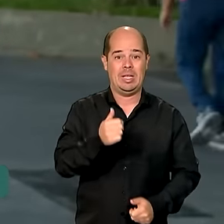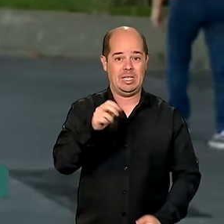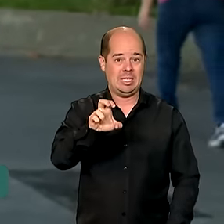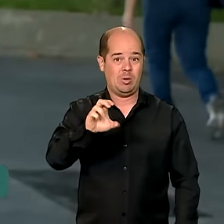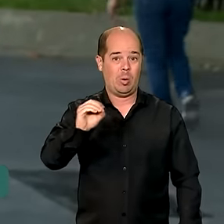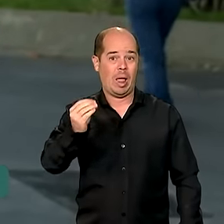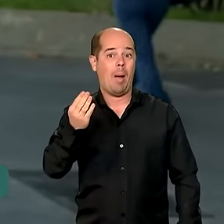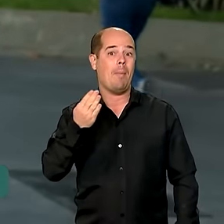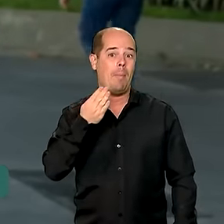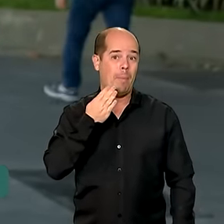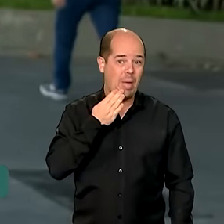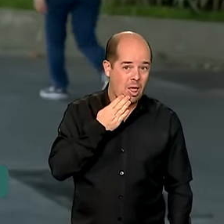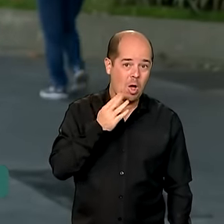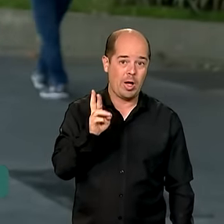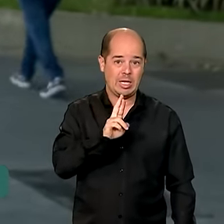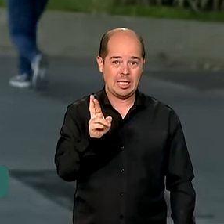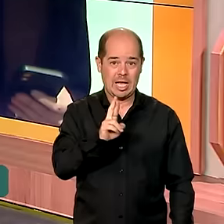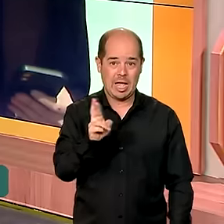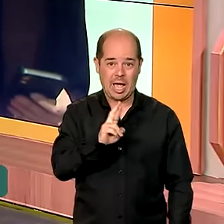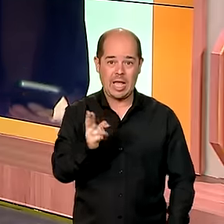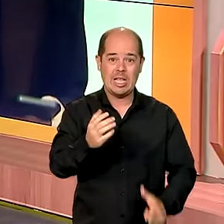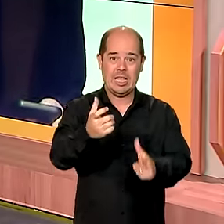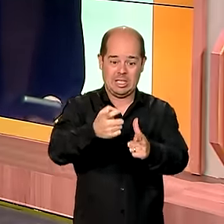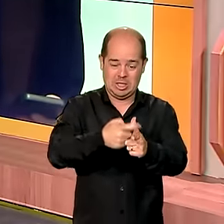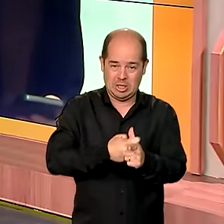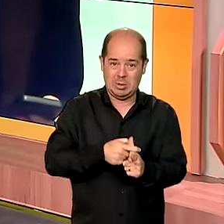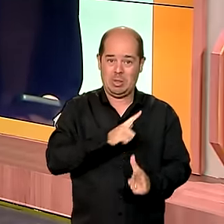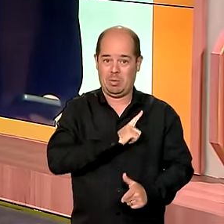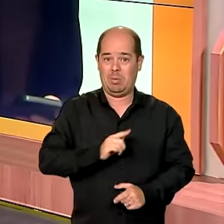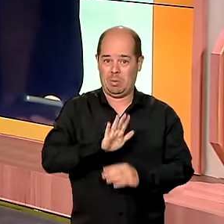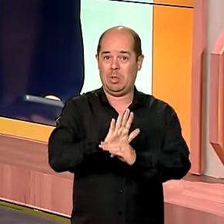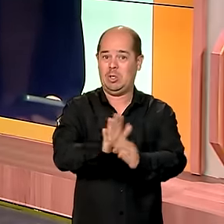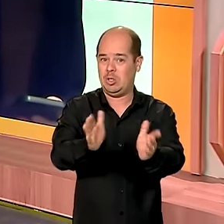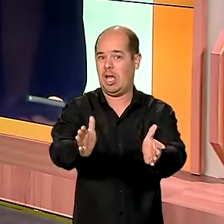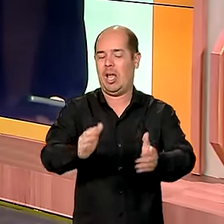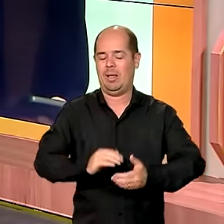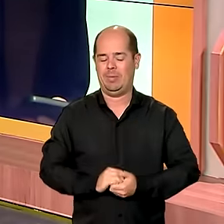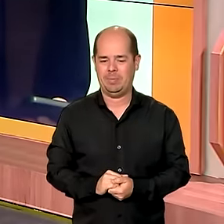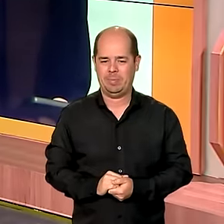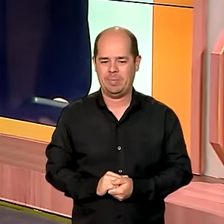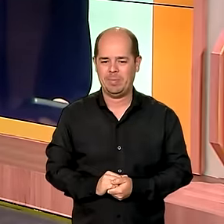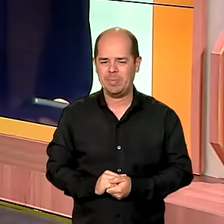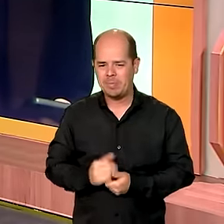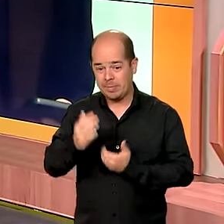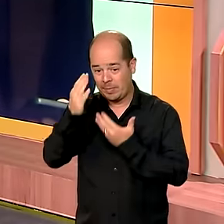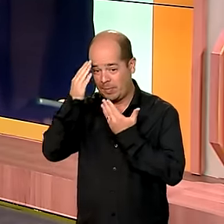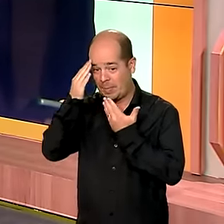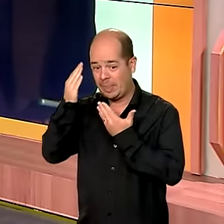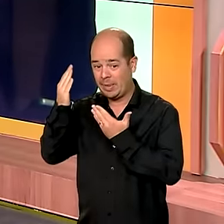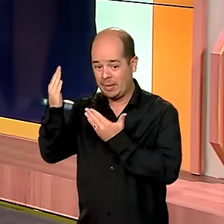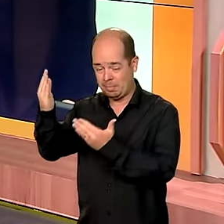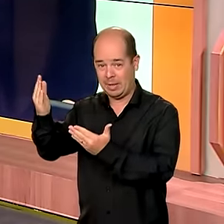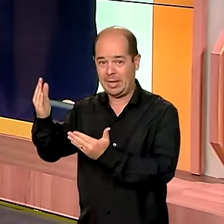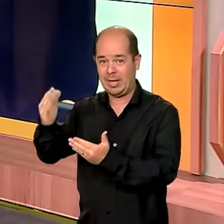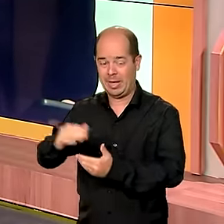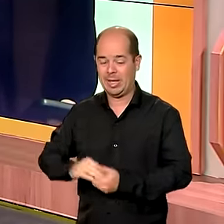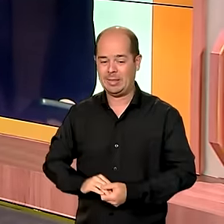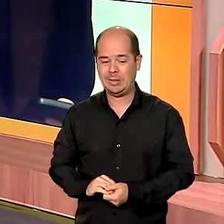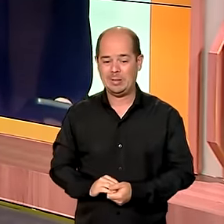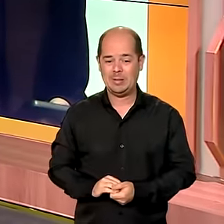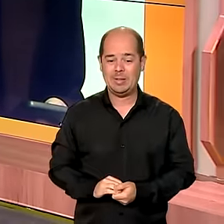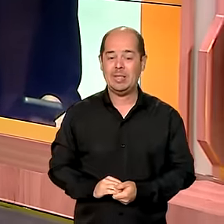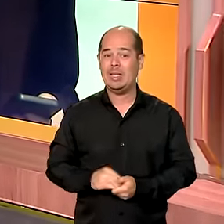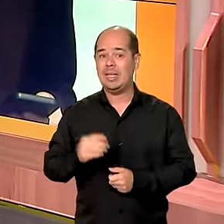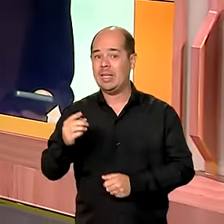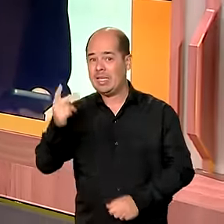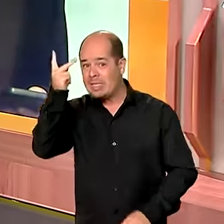reais em dívidas. Vanessa. Ok, Dima Solti, obrigada pelas informações direto de São Paulo. E de São Paulo, vamos ao